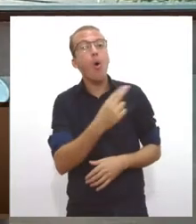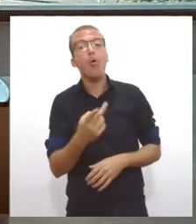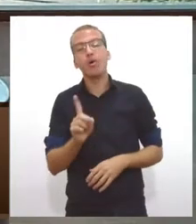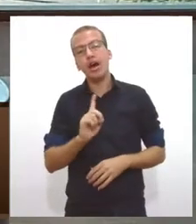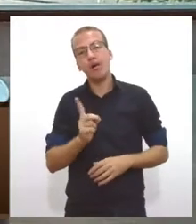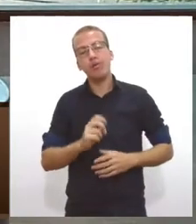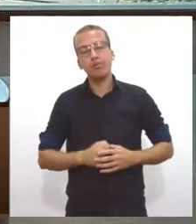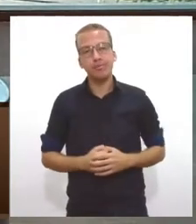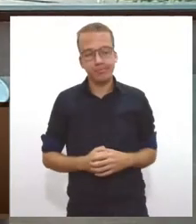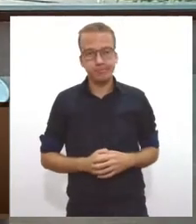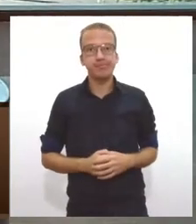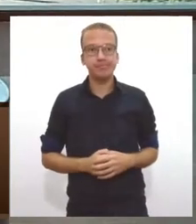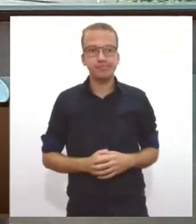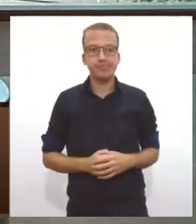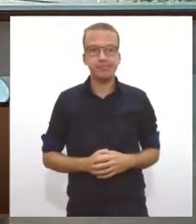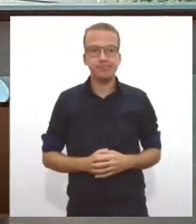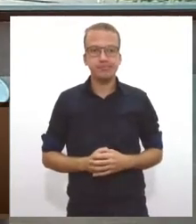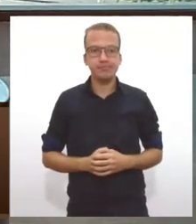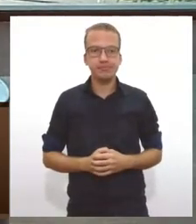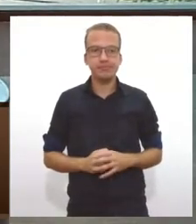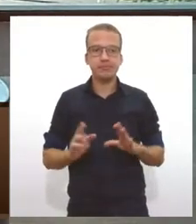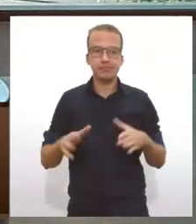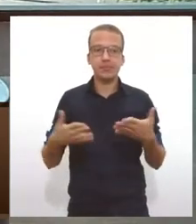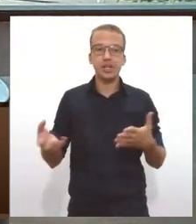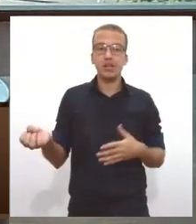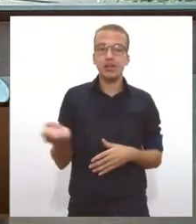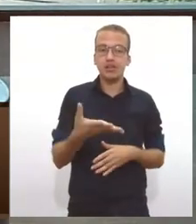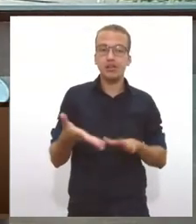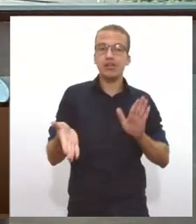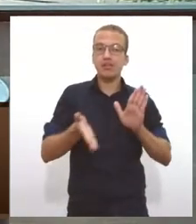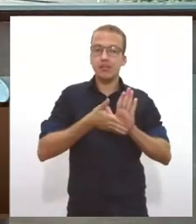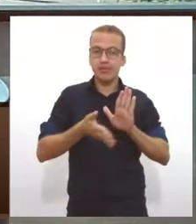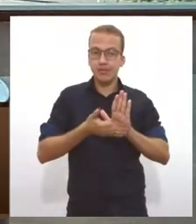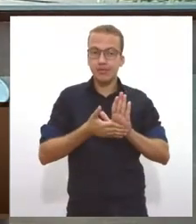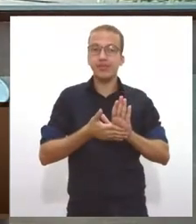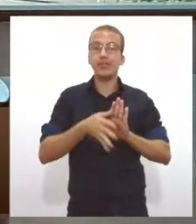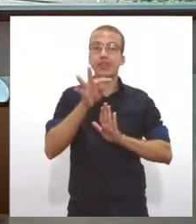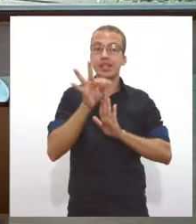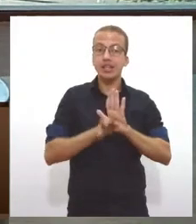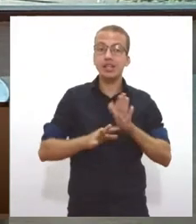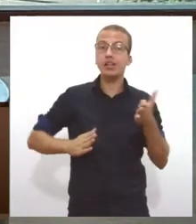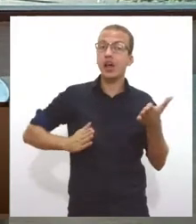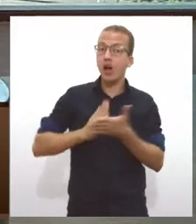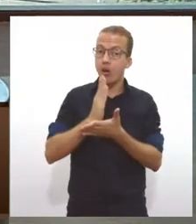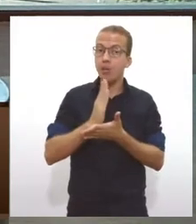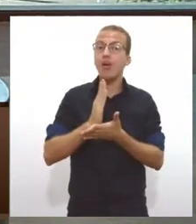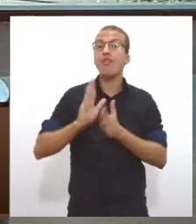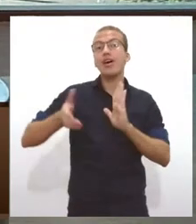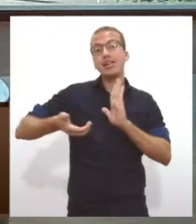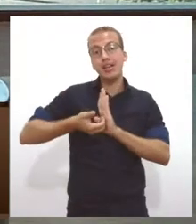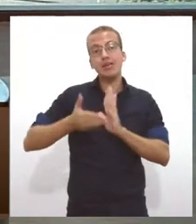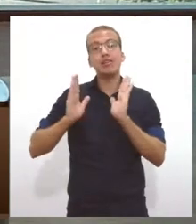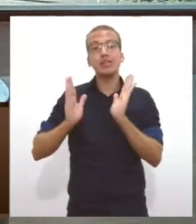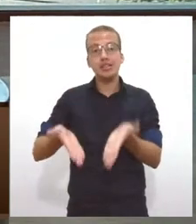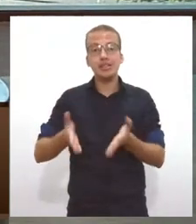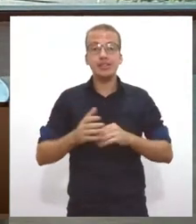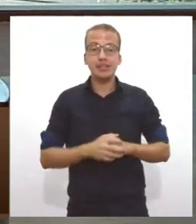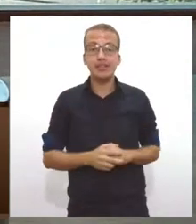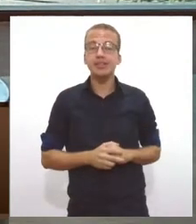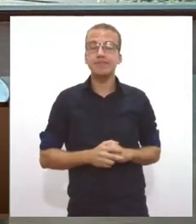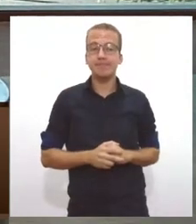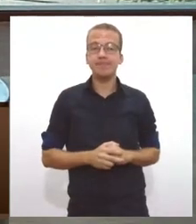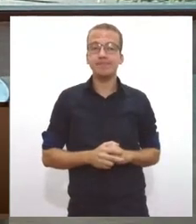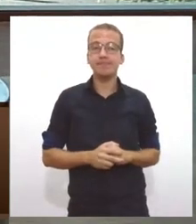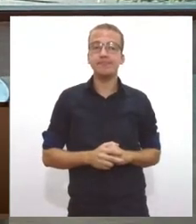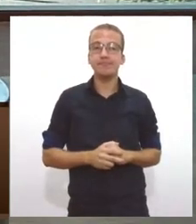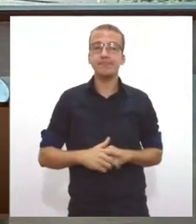essa nova proposta de Lictaí, um texto que foi aprovado já pela Câmara e vai para a análise do Senado, ela abre brechas para as